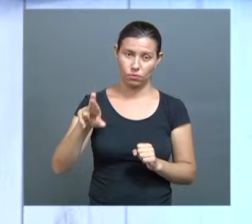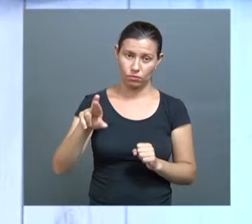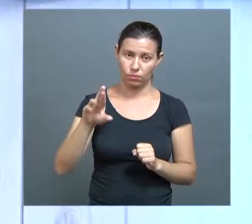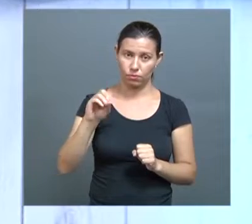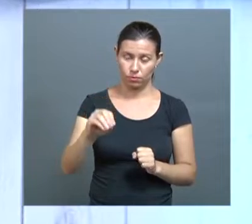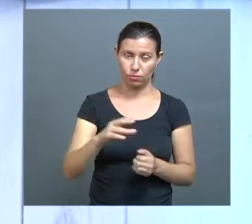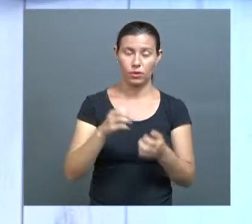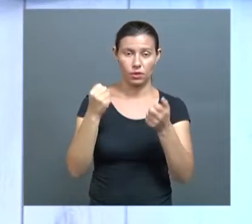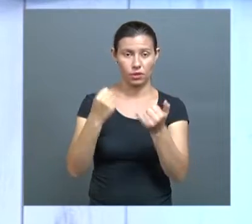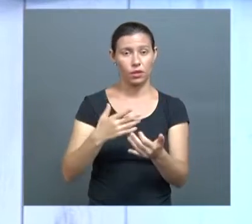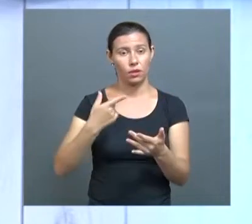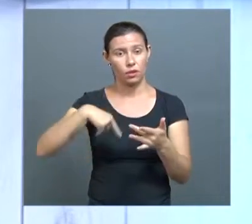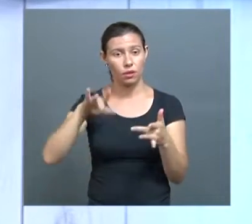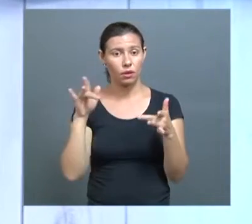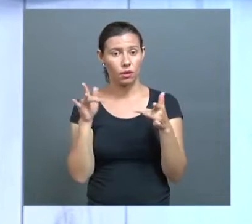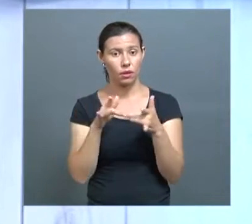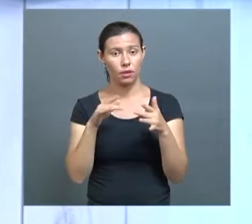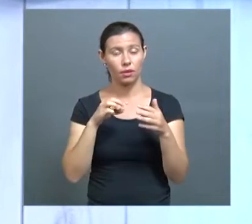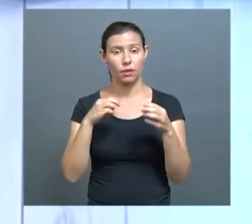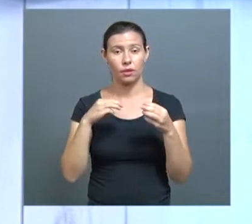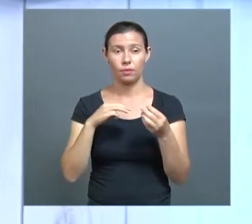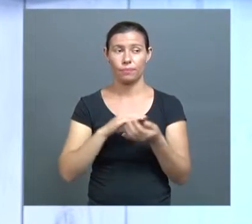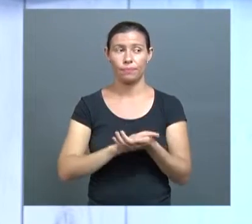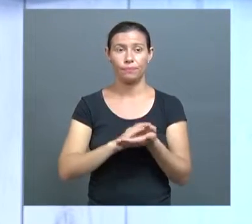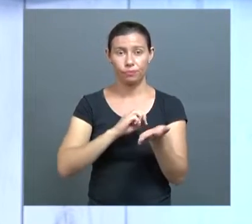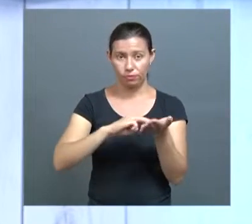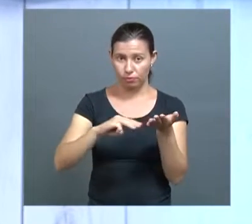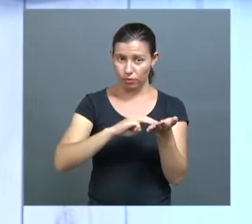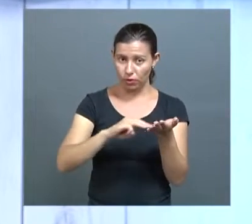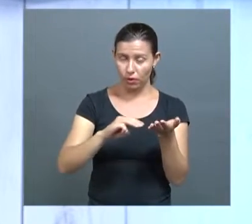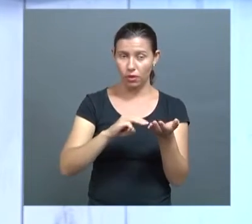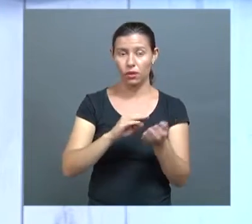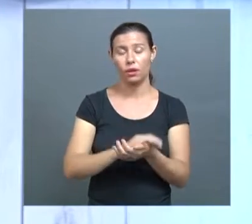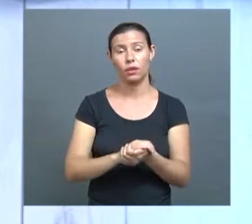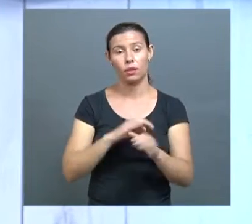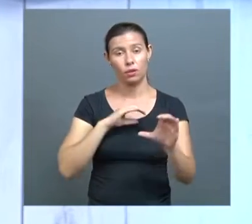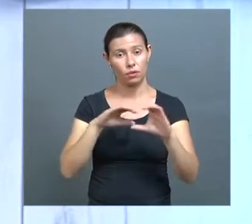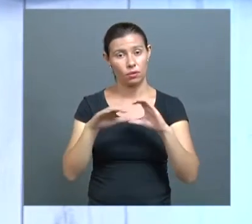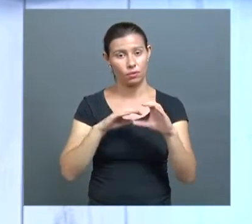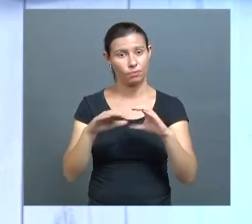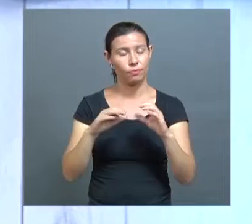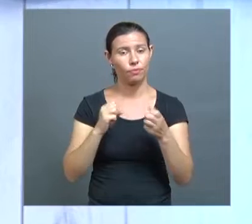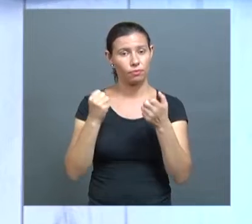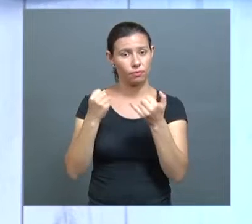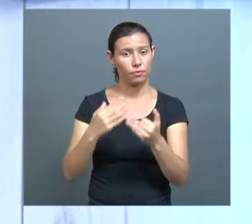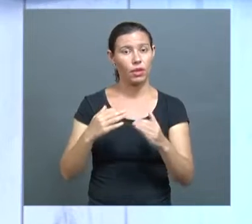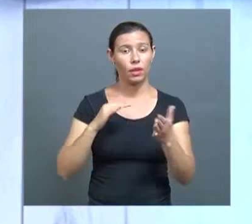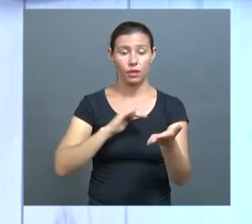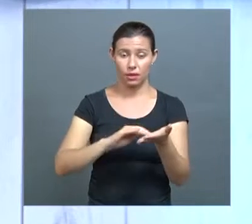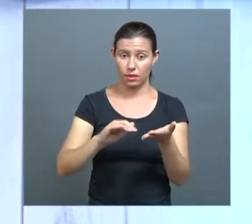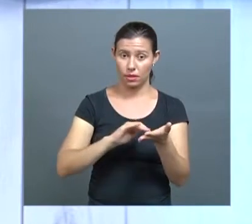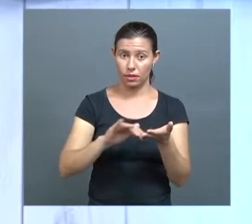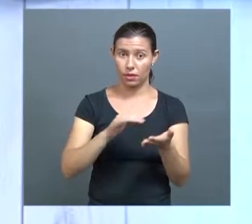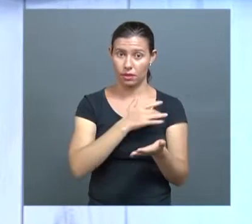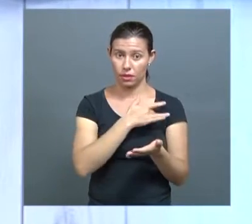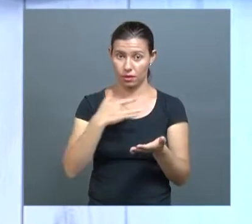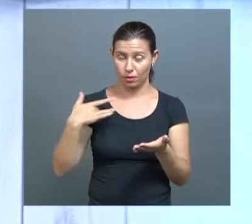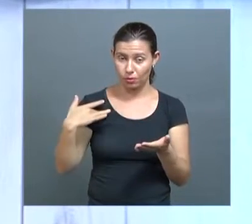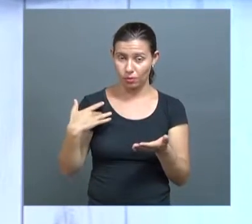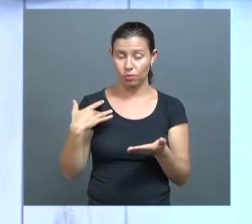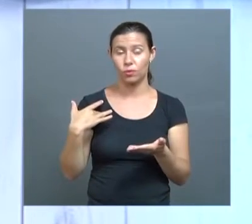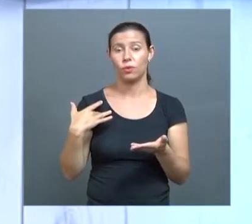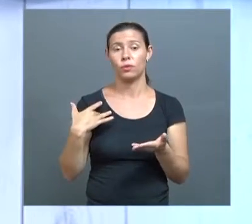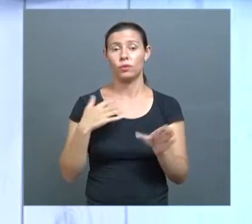da Prefeitura Municipal de Berlândia que enviou a seguinte nota. A Secretaria de Saúde não foi informada da alteração,